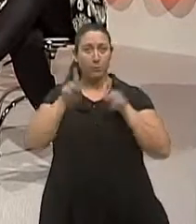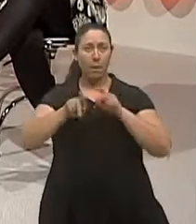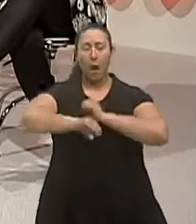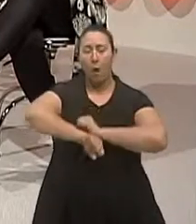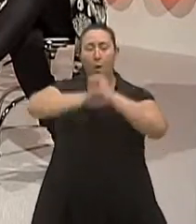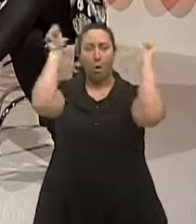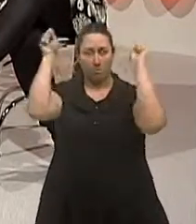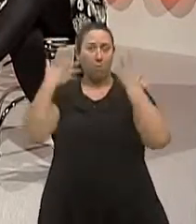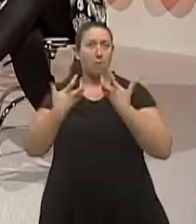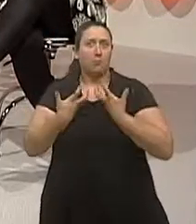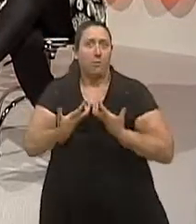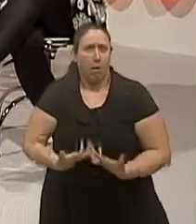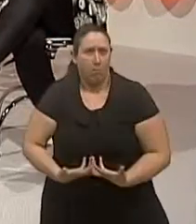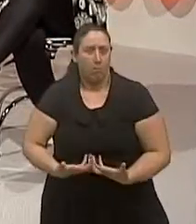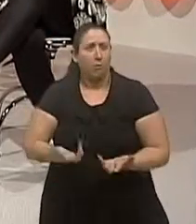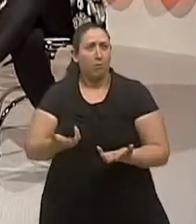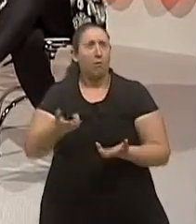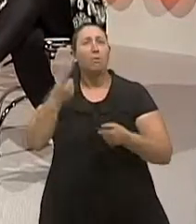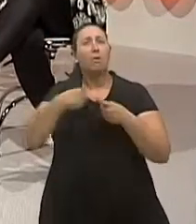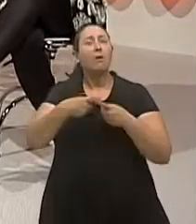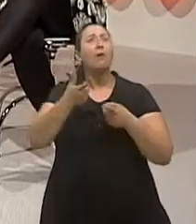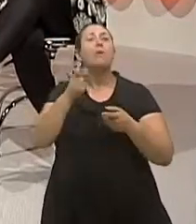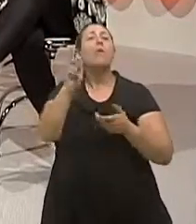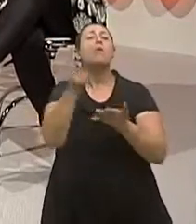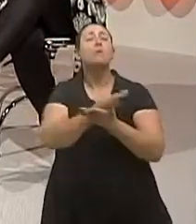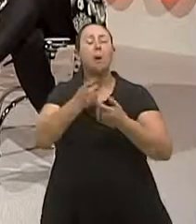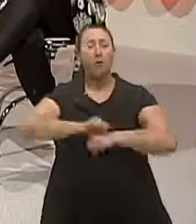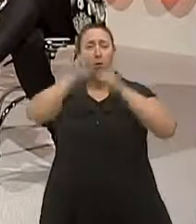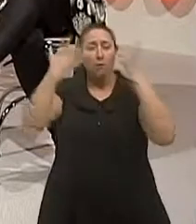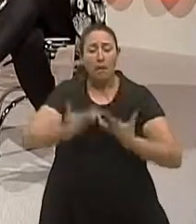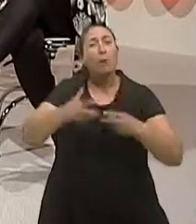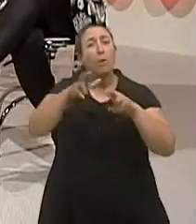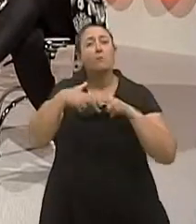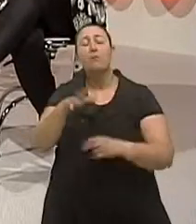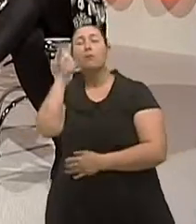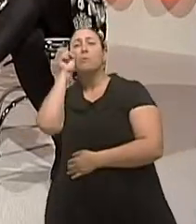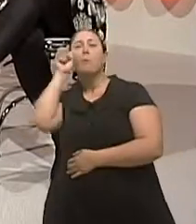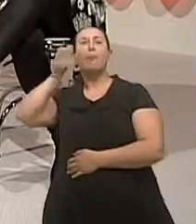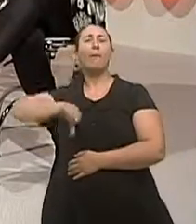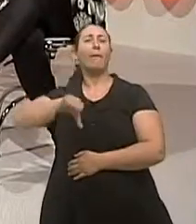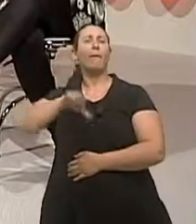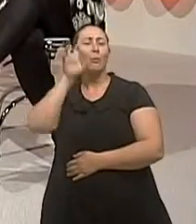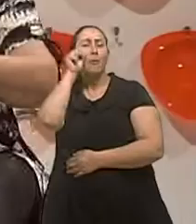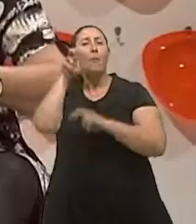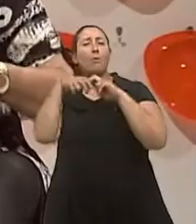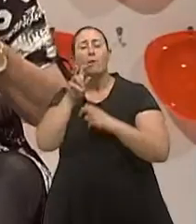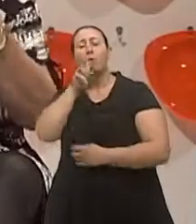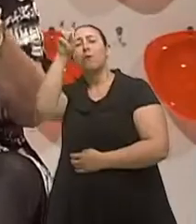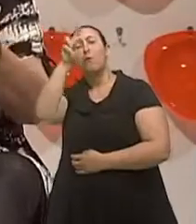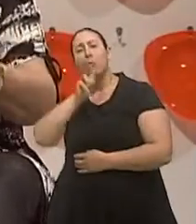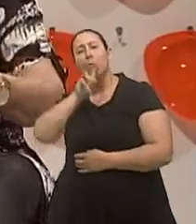cansada, é um círculo vicioso, porque ela também dormiu mal com o ronco e com as apneias. Certamente. Então isso aí